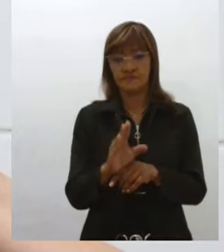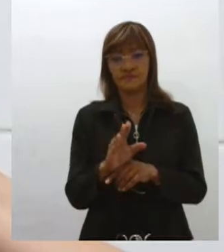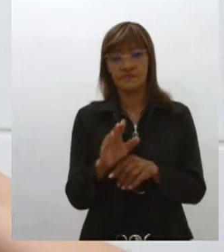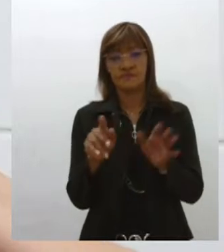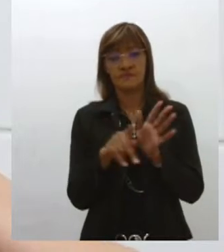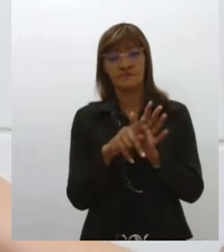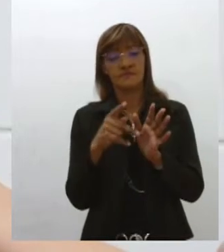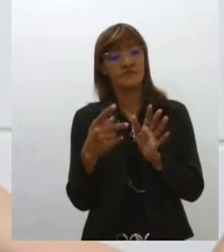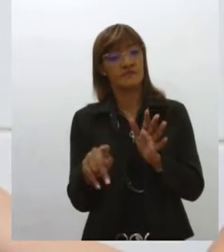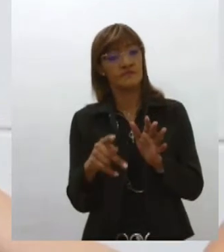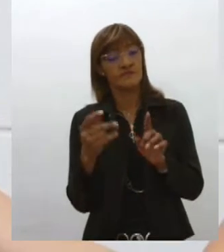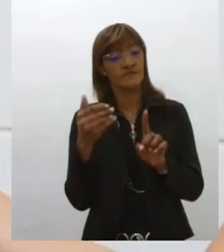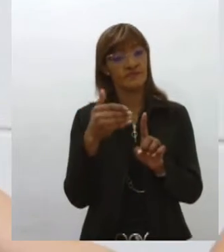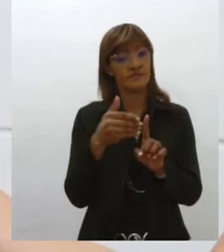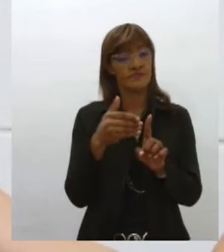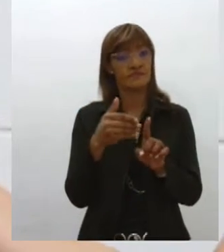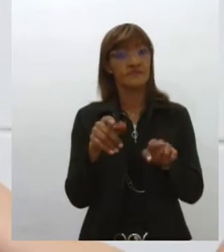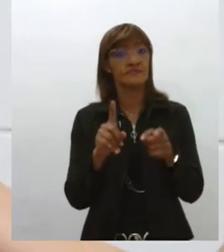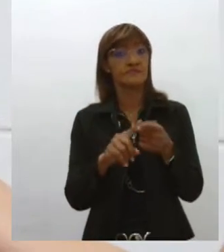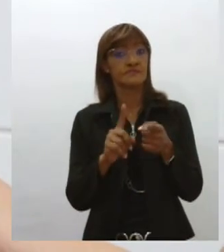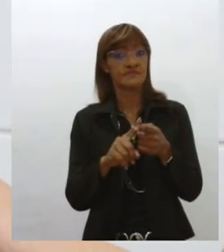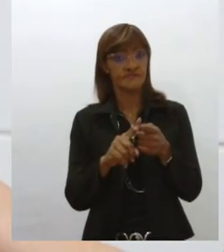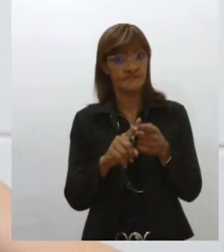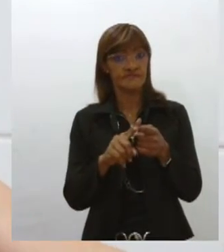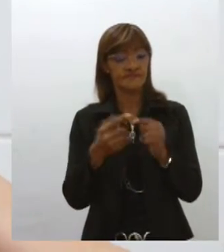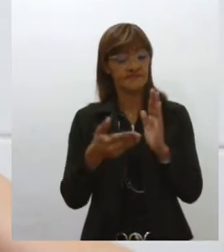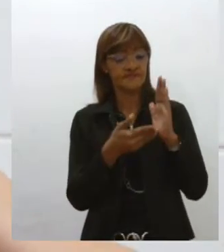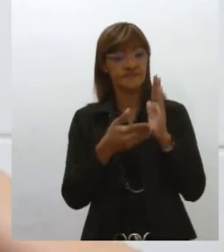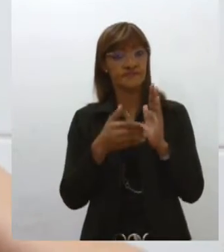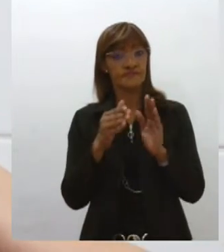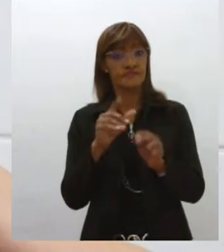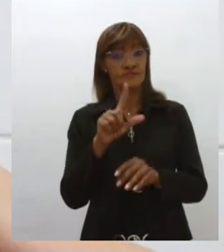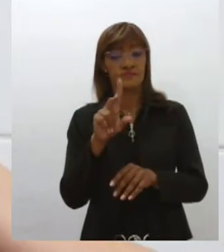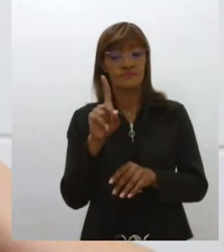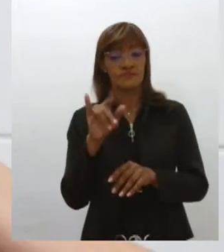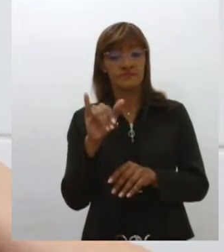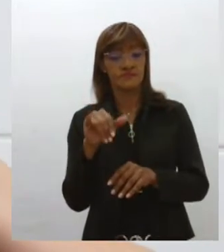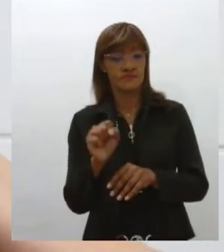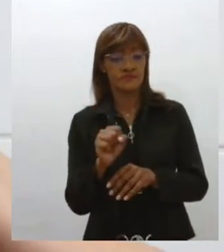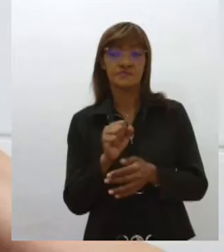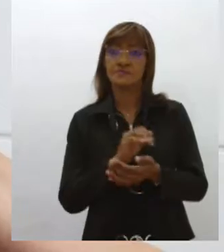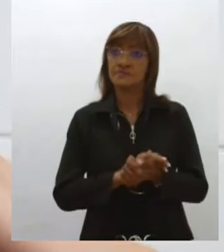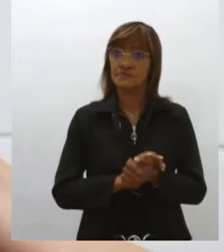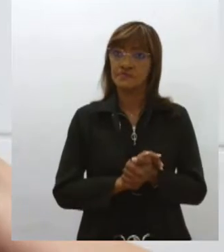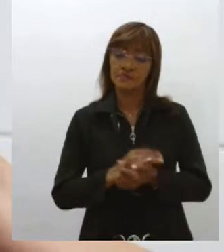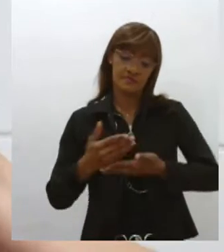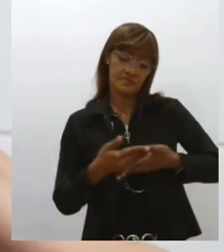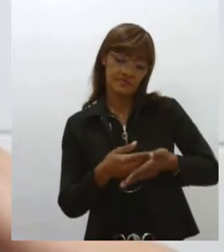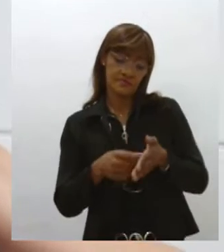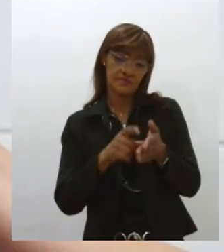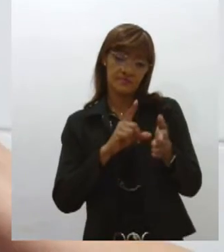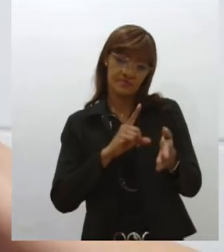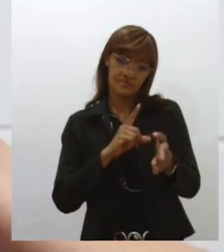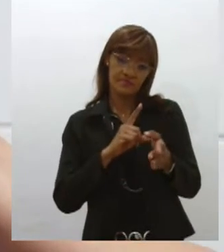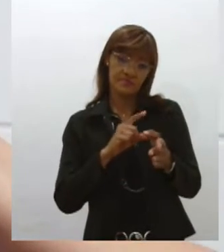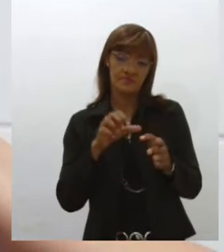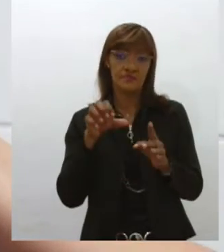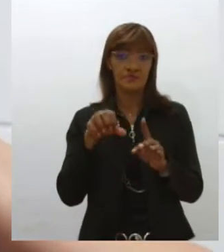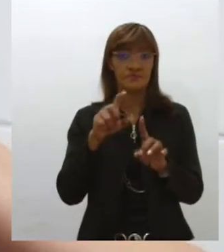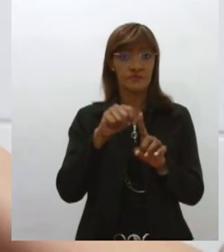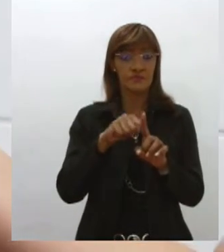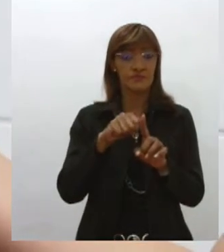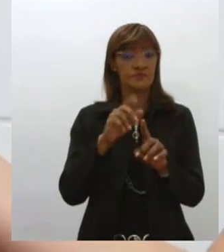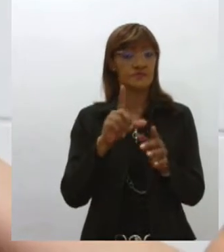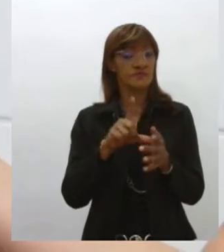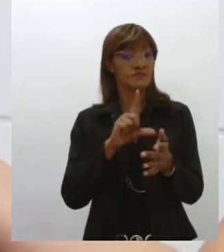à maternidade nacional de Lourdes, onde a gente tem o maior número de bebês prematuros. Então, gente tem uma UTI, que atualmente a gente está com